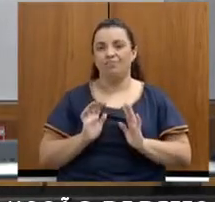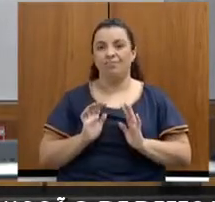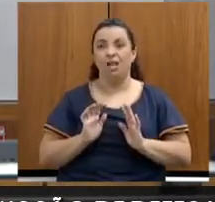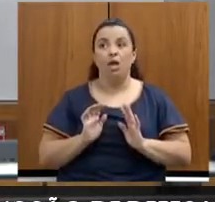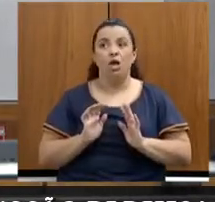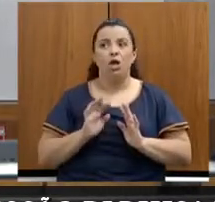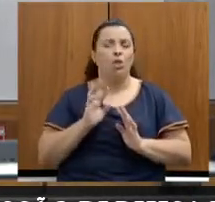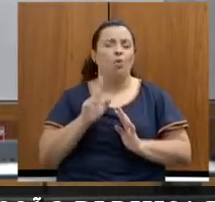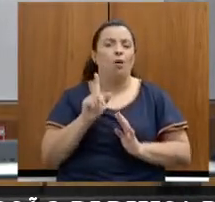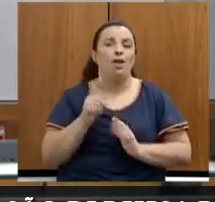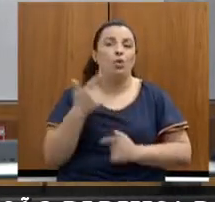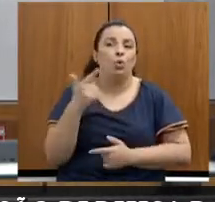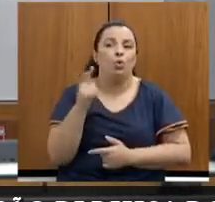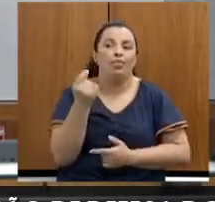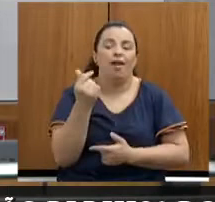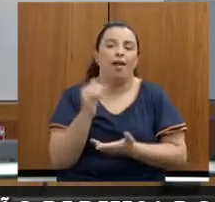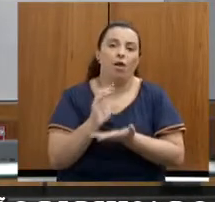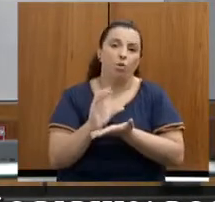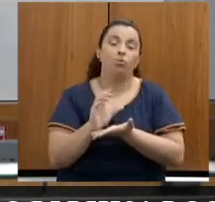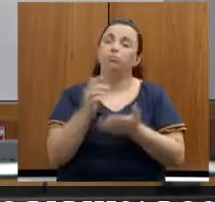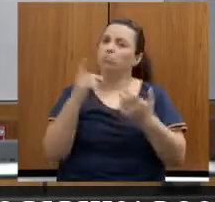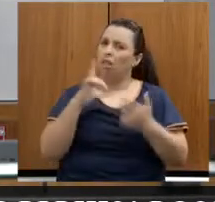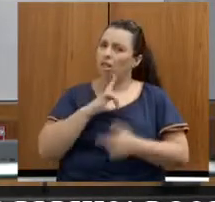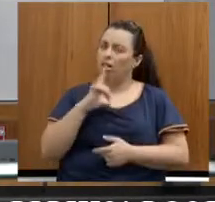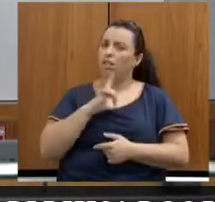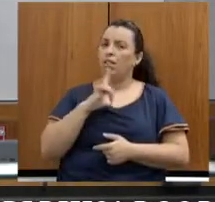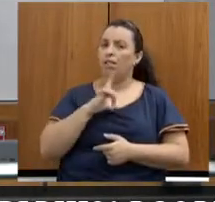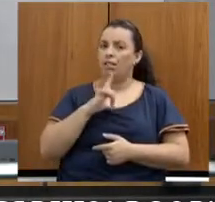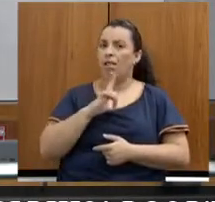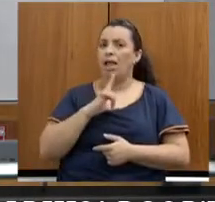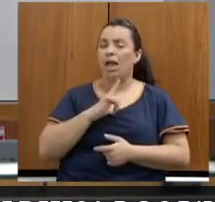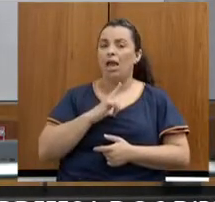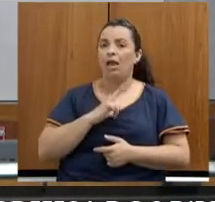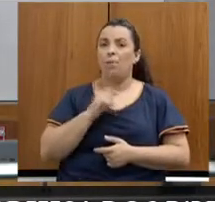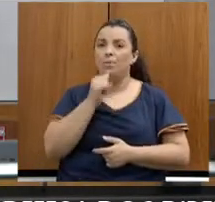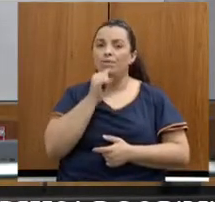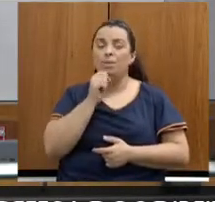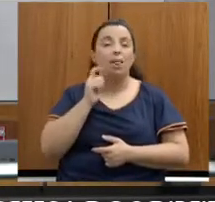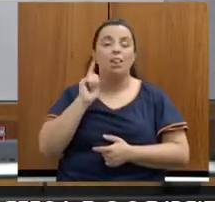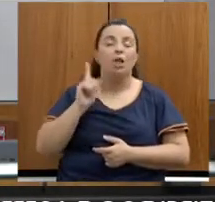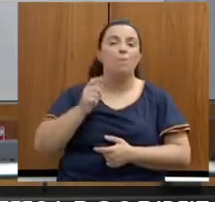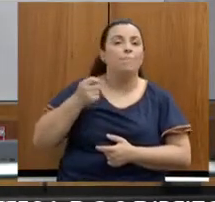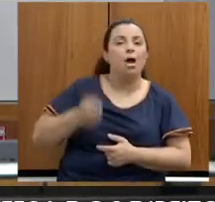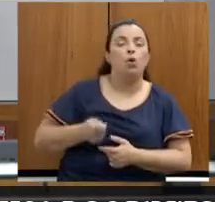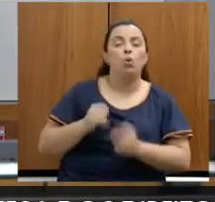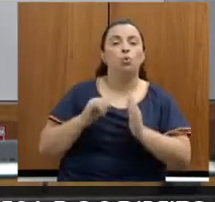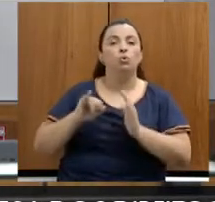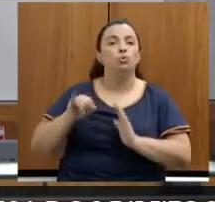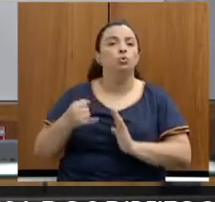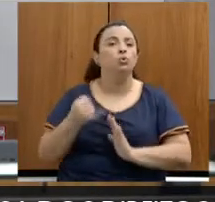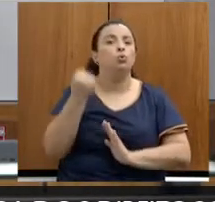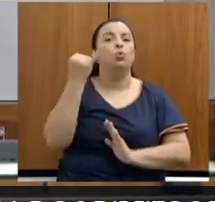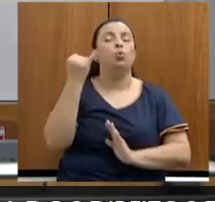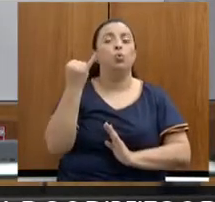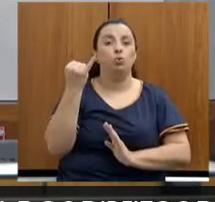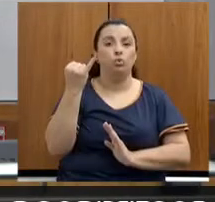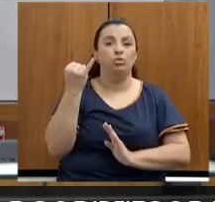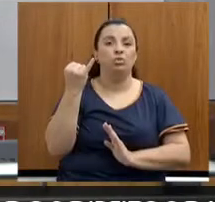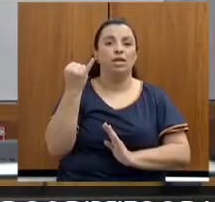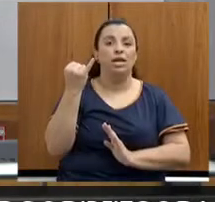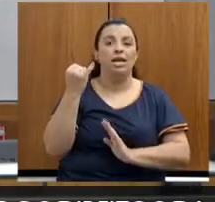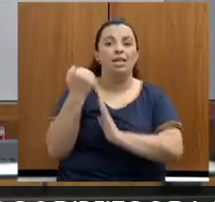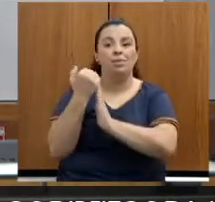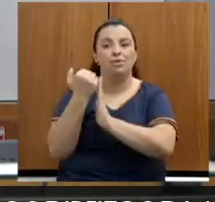2019 e 2020, apenas com o não pagamento dos juros e amortização da dívida, governo fez um caixa de 20